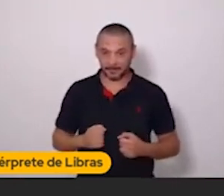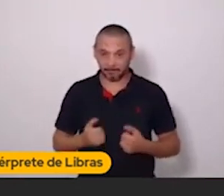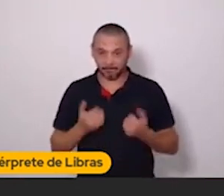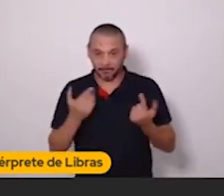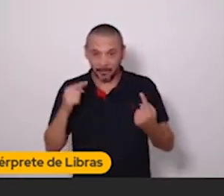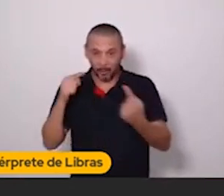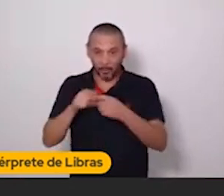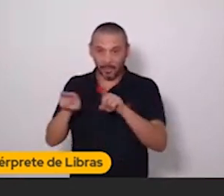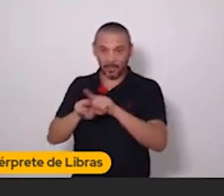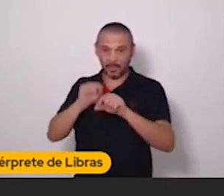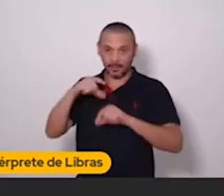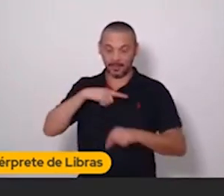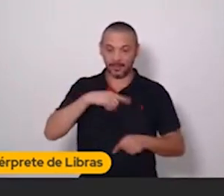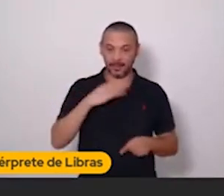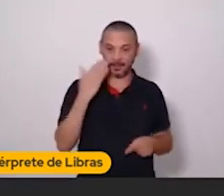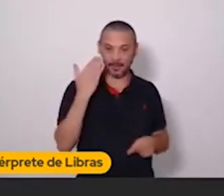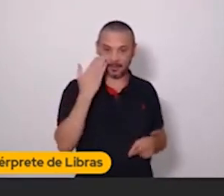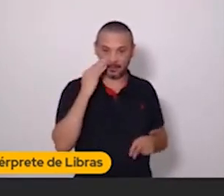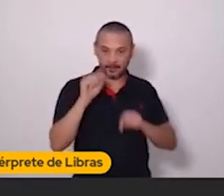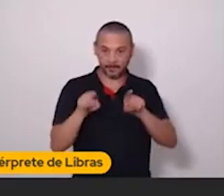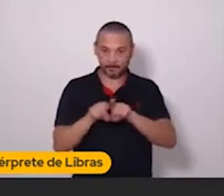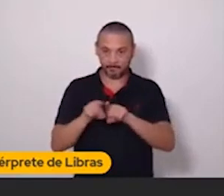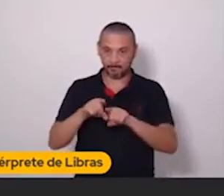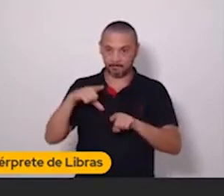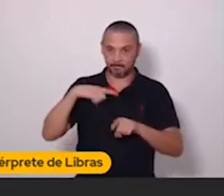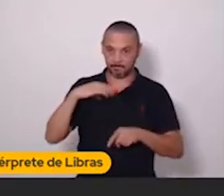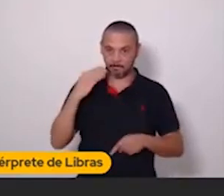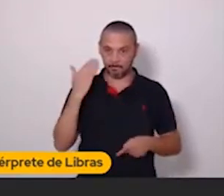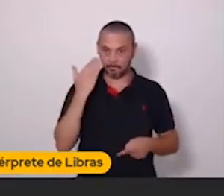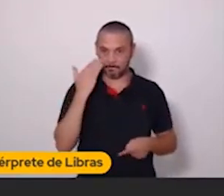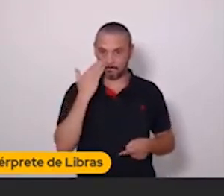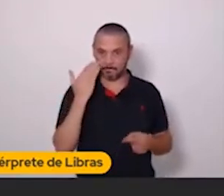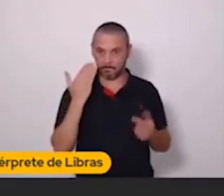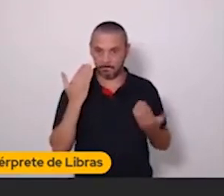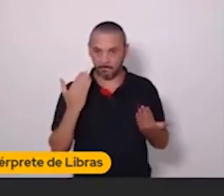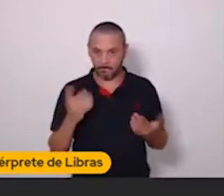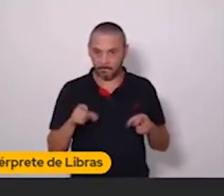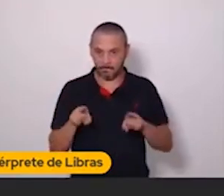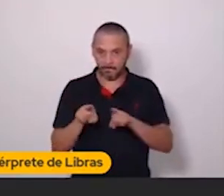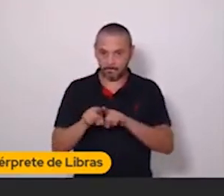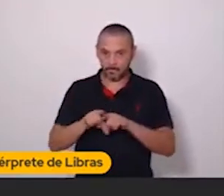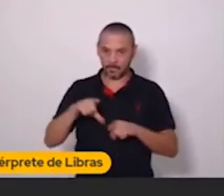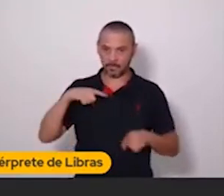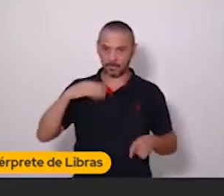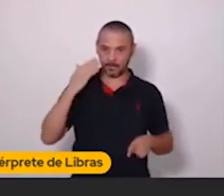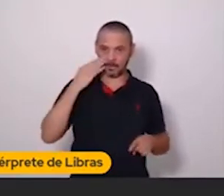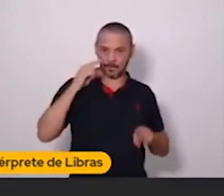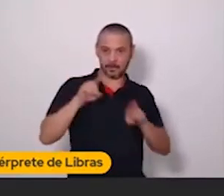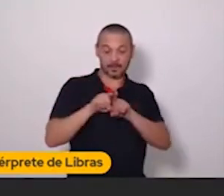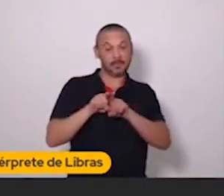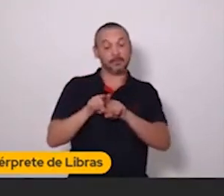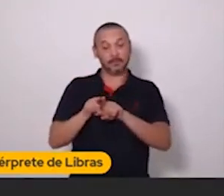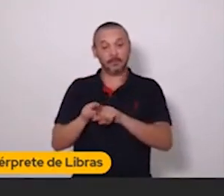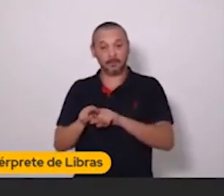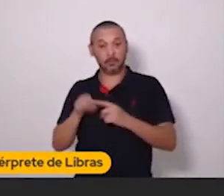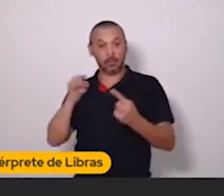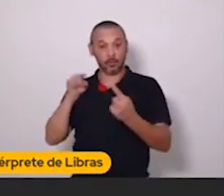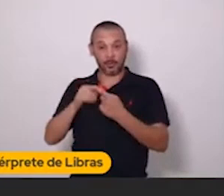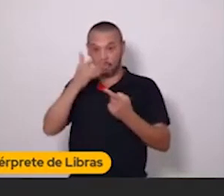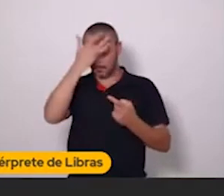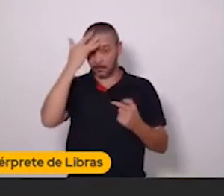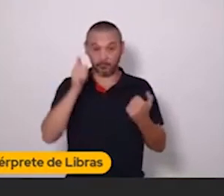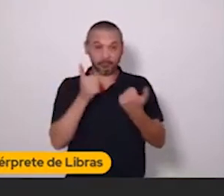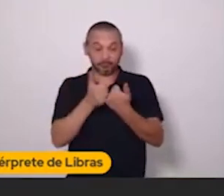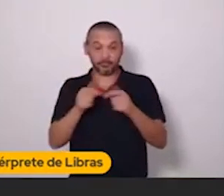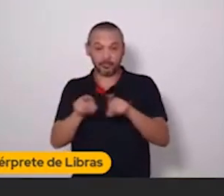isso. Para ter essa humanização. Esse contato mais próximo com a audiência. Sabe? Então, se você não tem